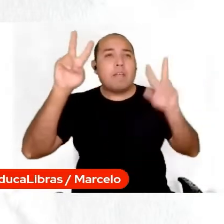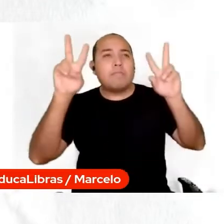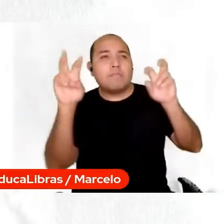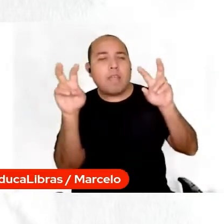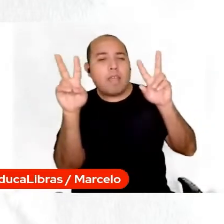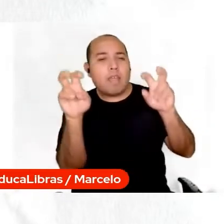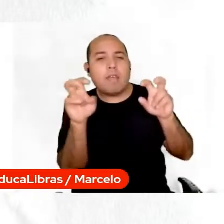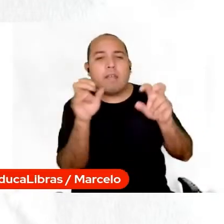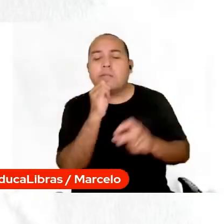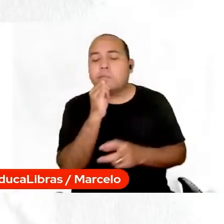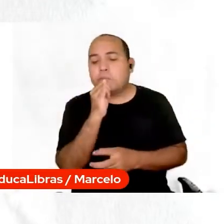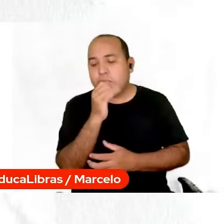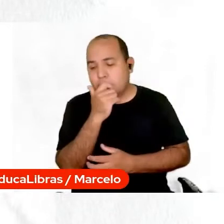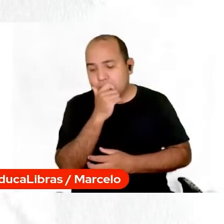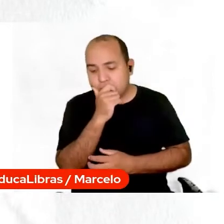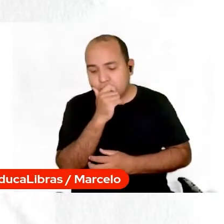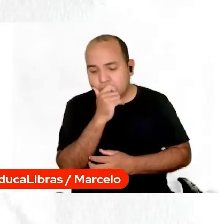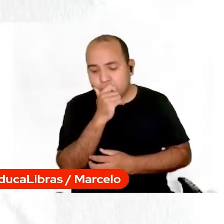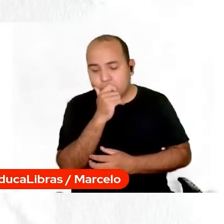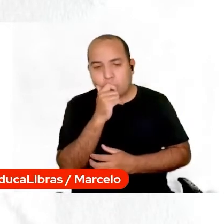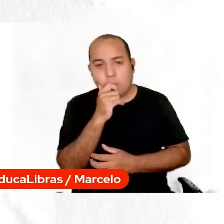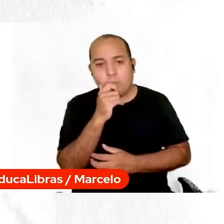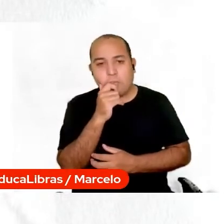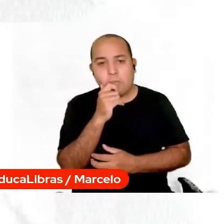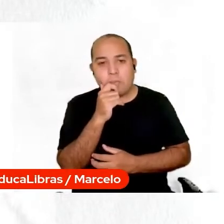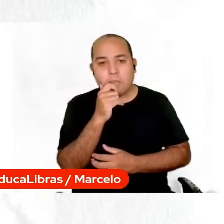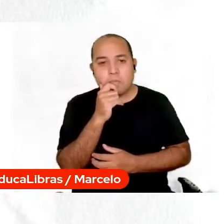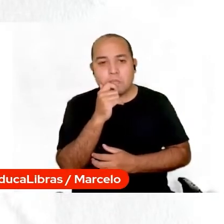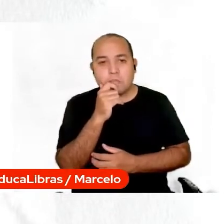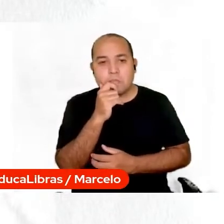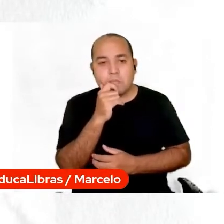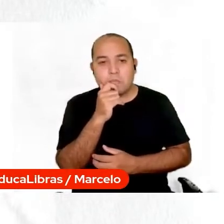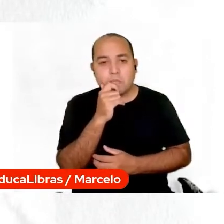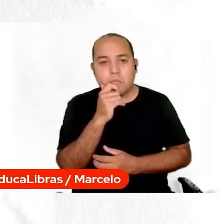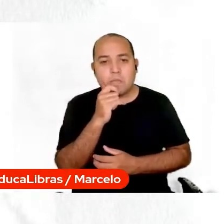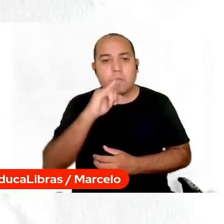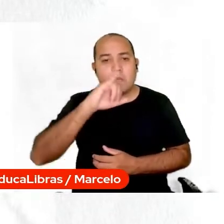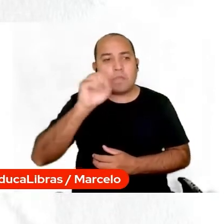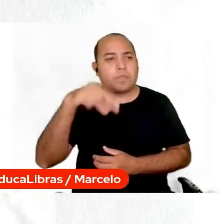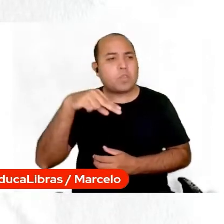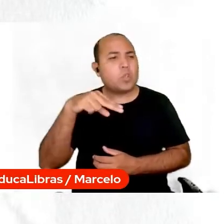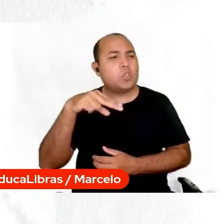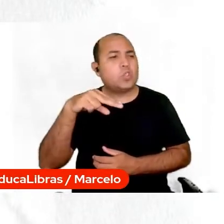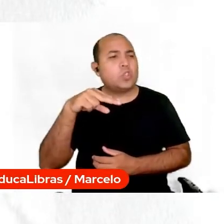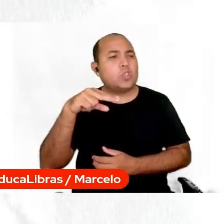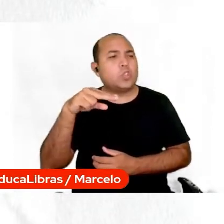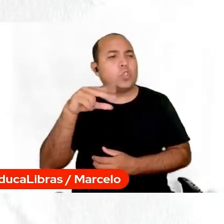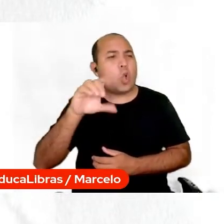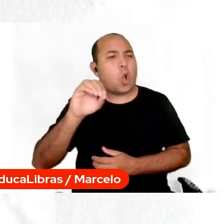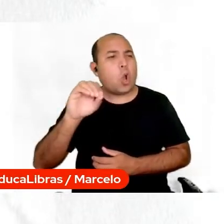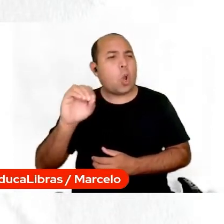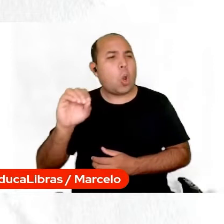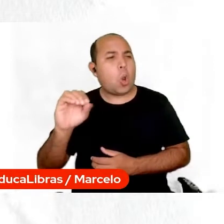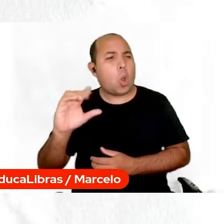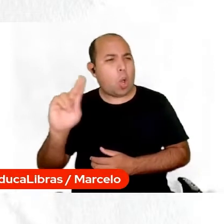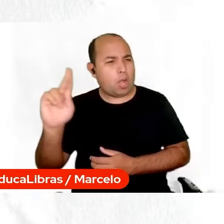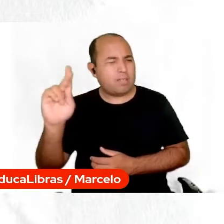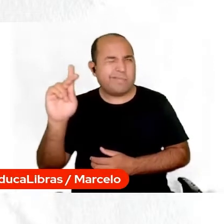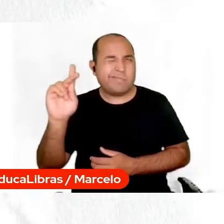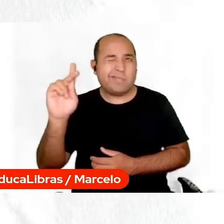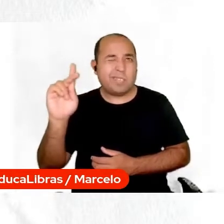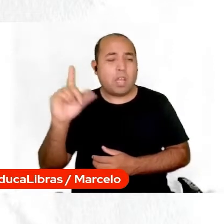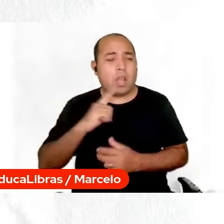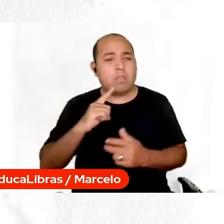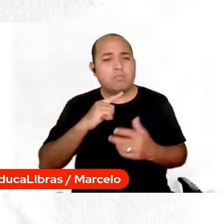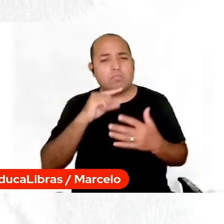quando começa isso com o John Locke, que inclusive está nos pontos